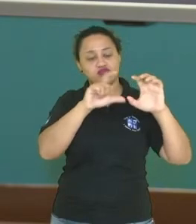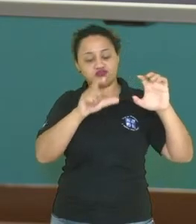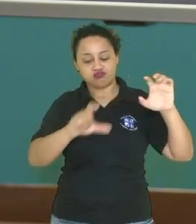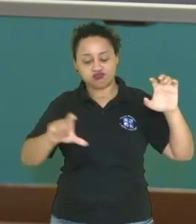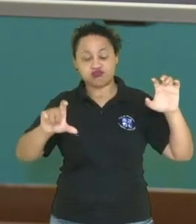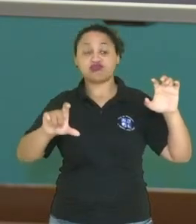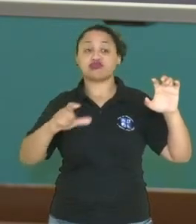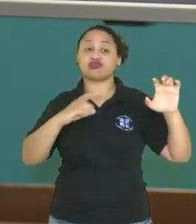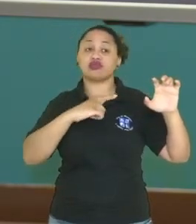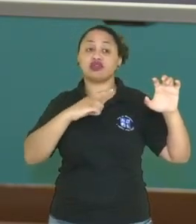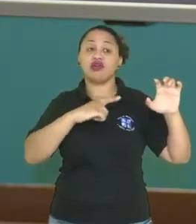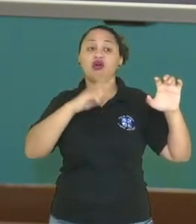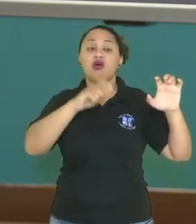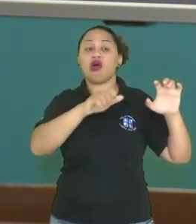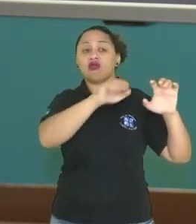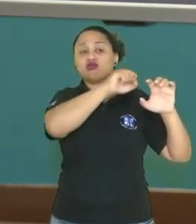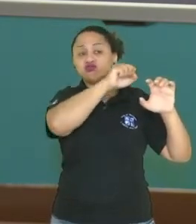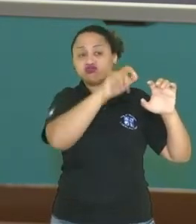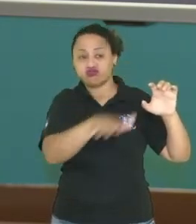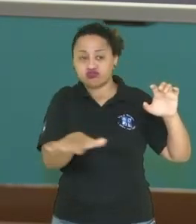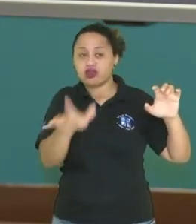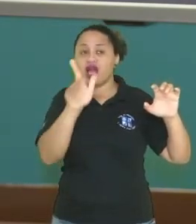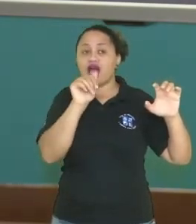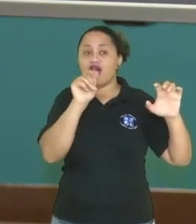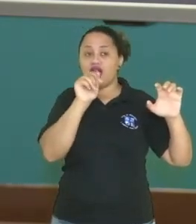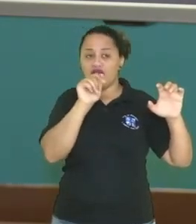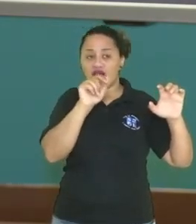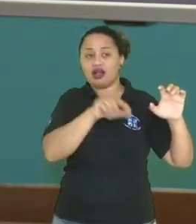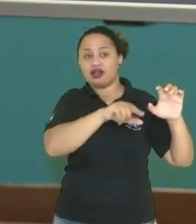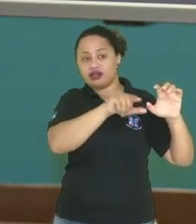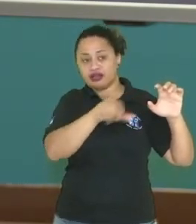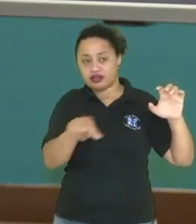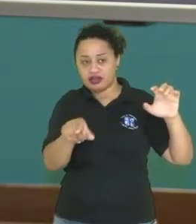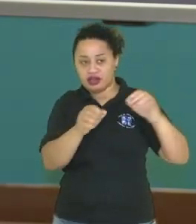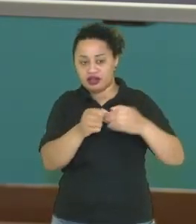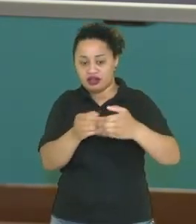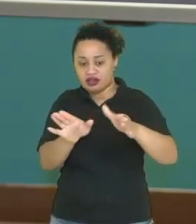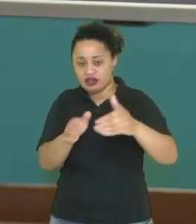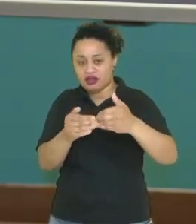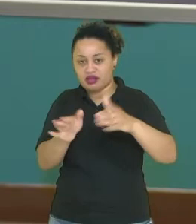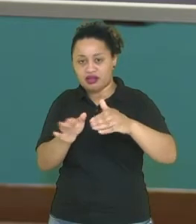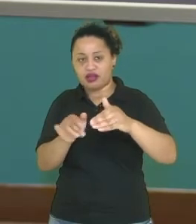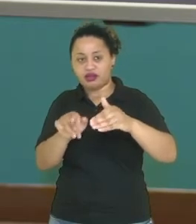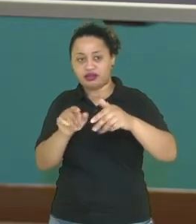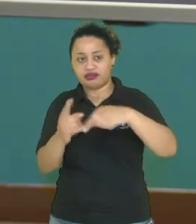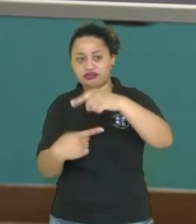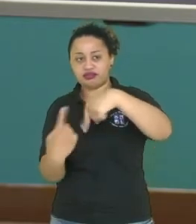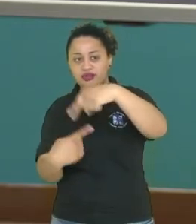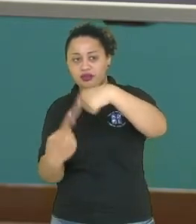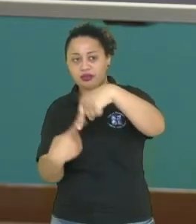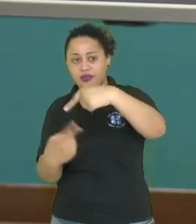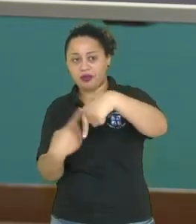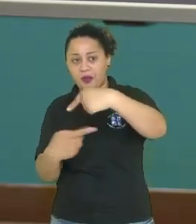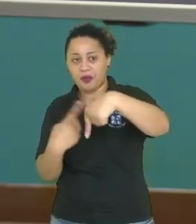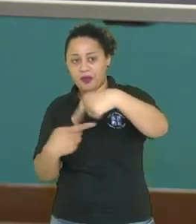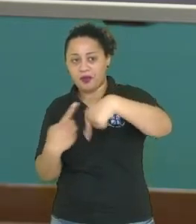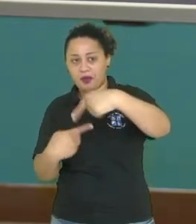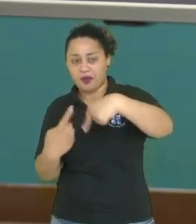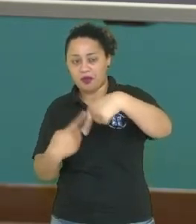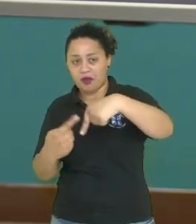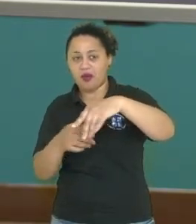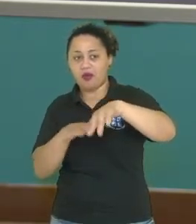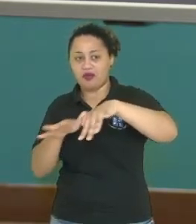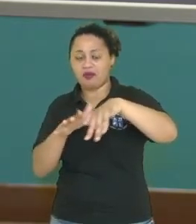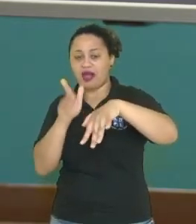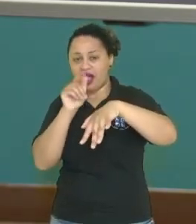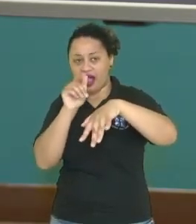ingestão, onde vai ser lançada a água, as comportas, né, vão, então, ajudando na movimentação